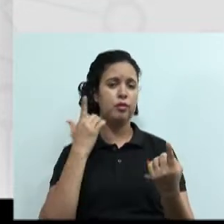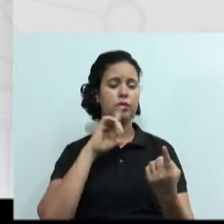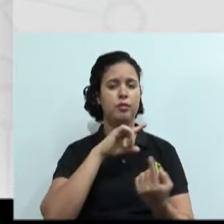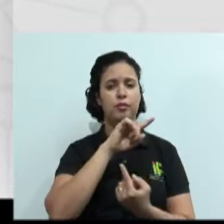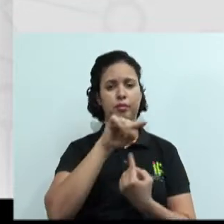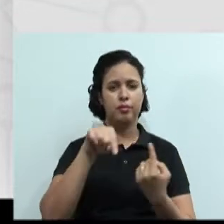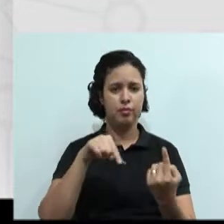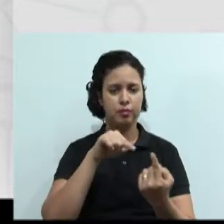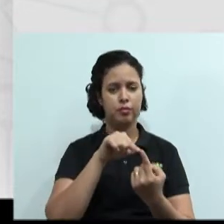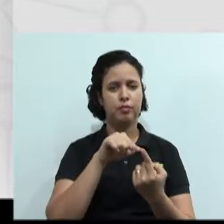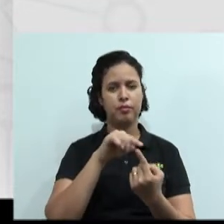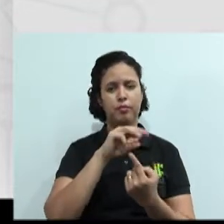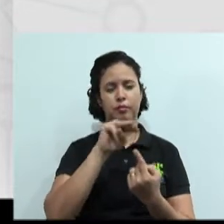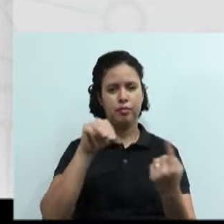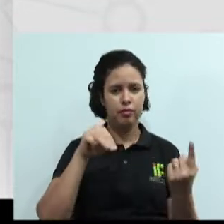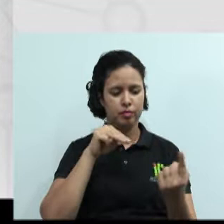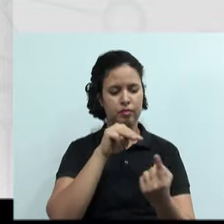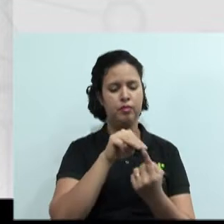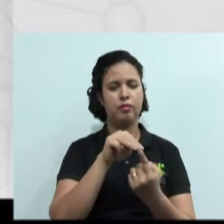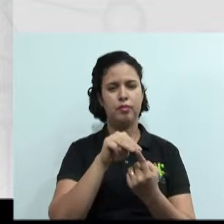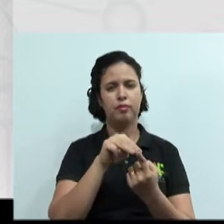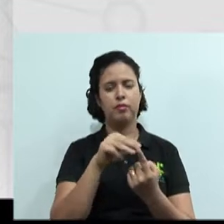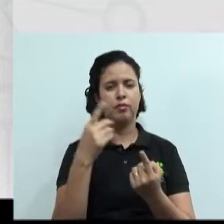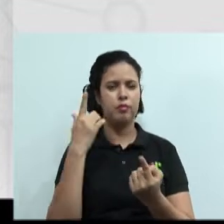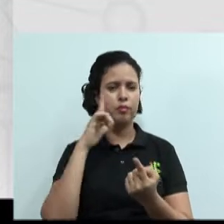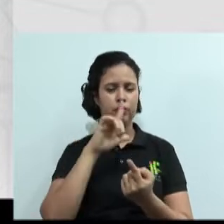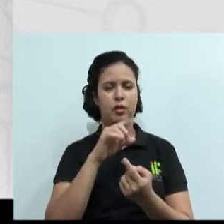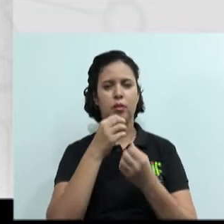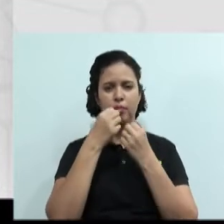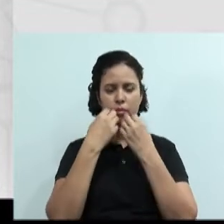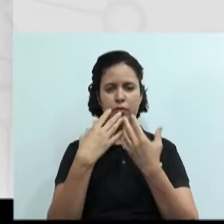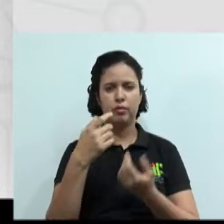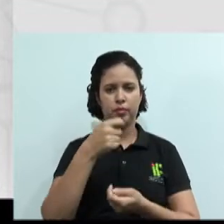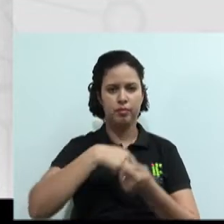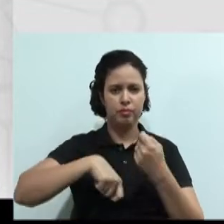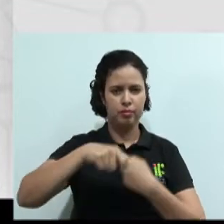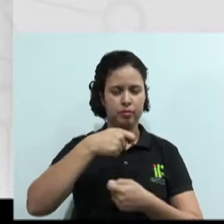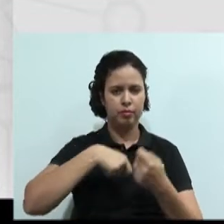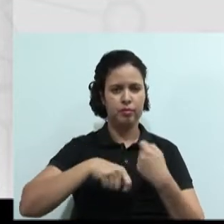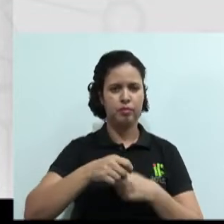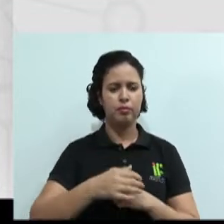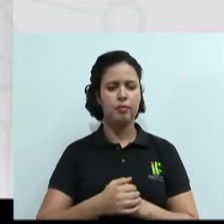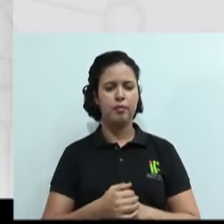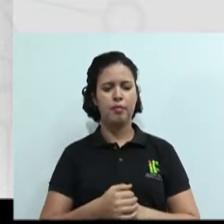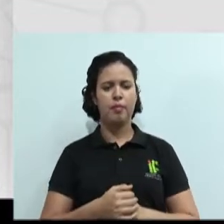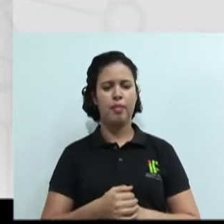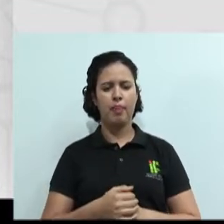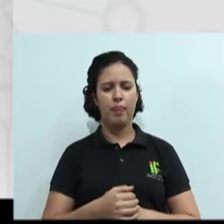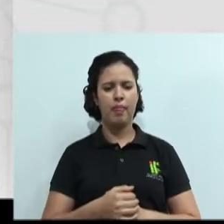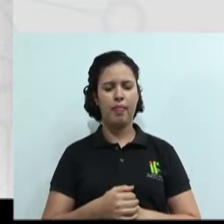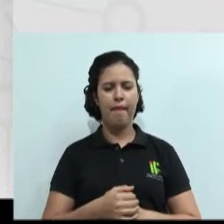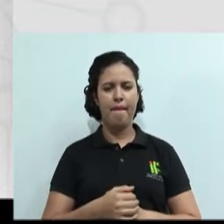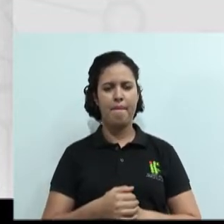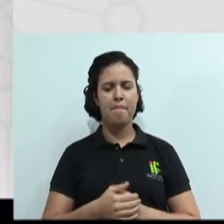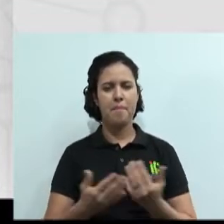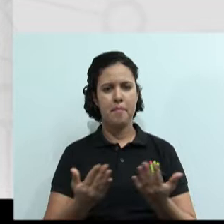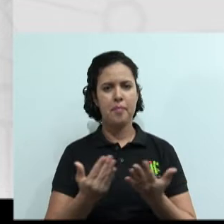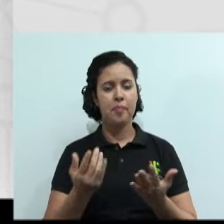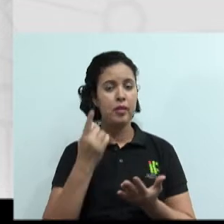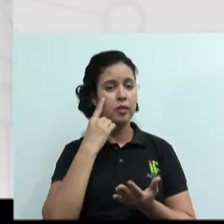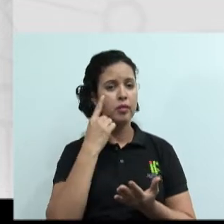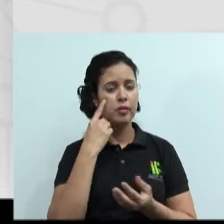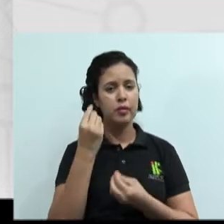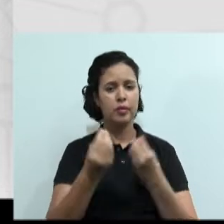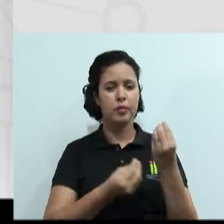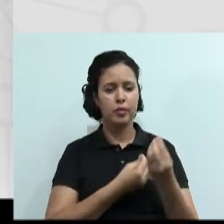alcançar as metas e aí realizar uma boa negociação. Então, vamos avançar aqui e ver como que